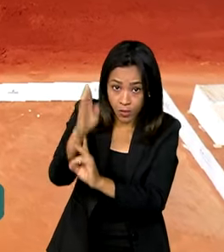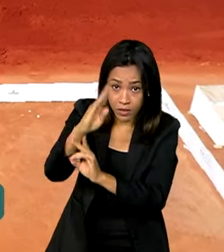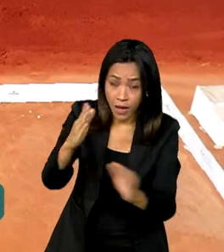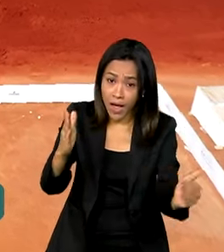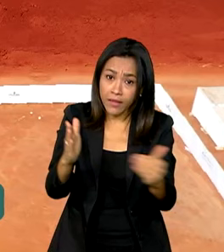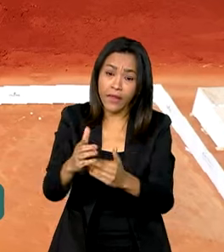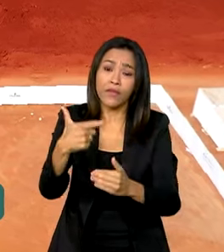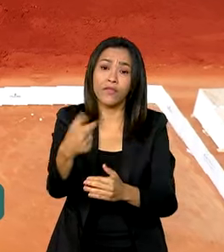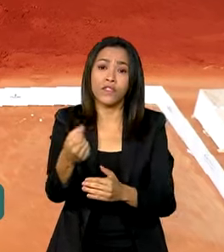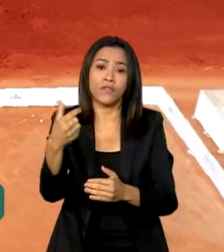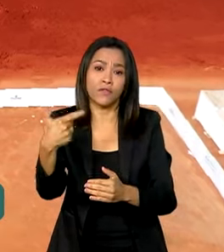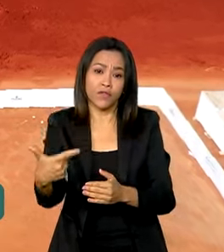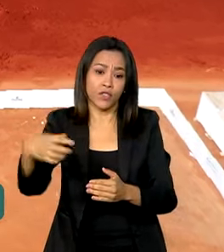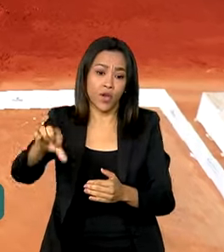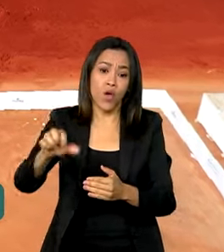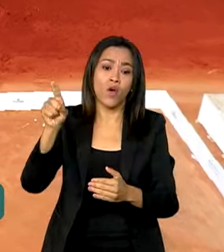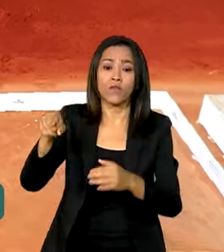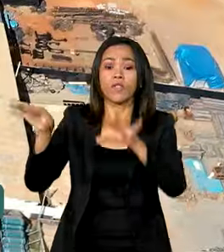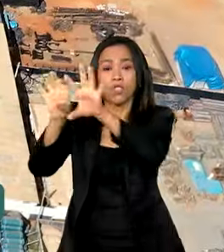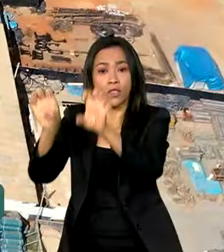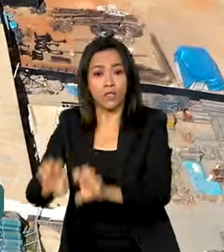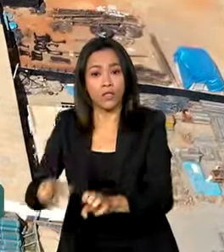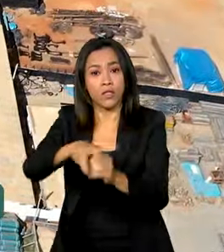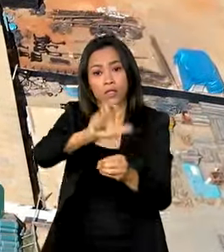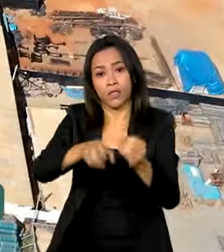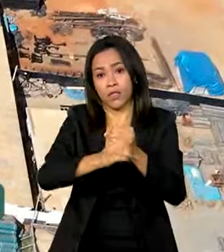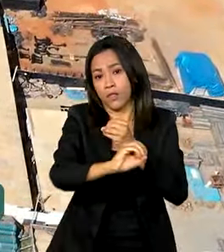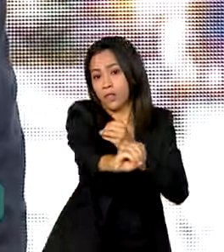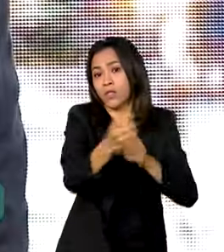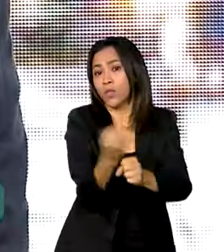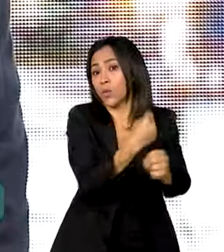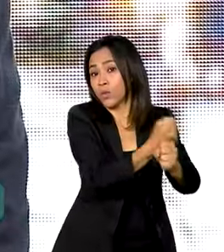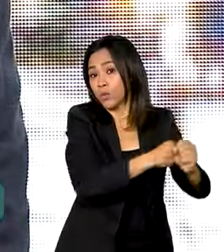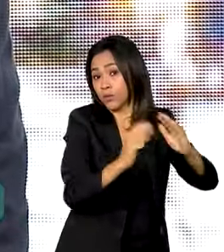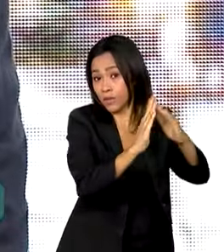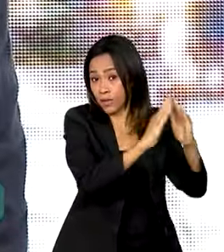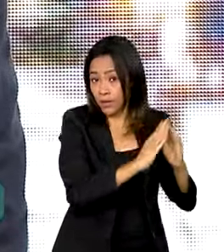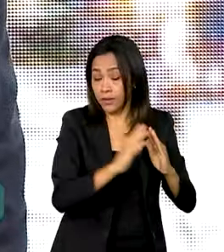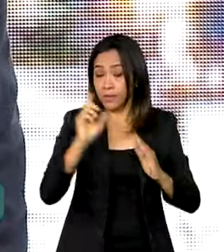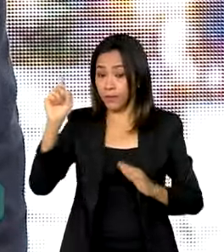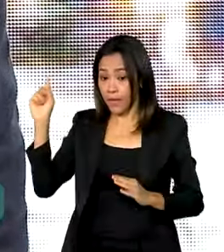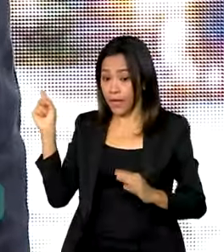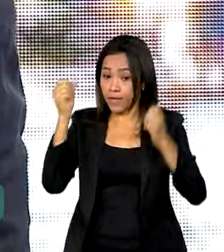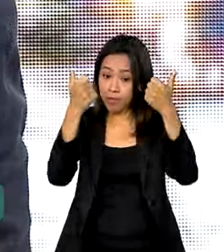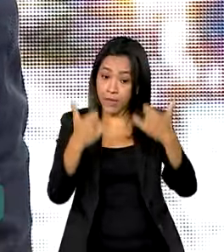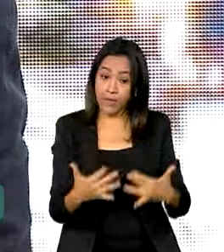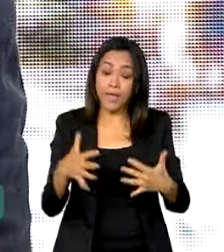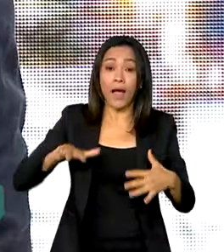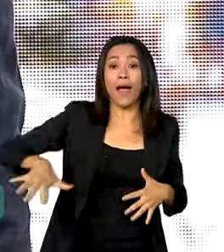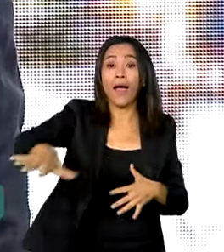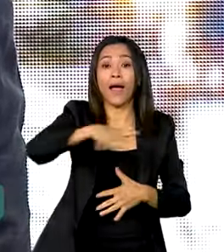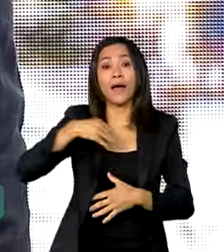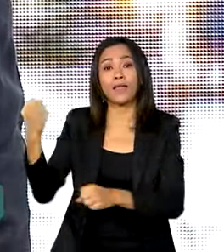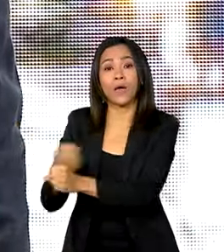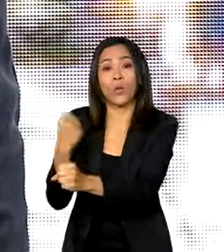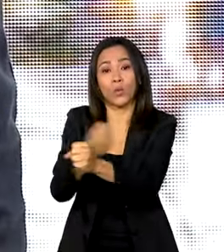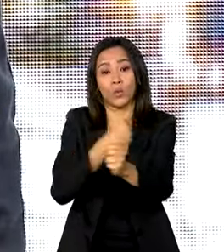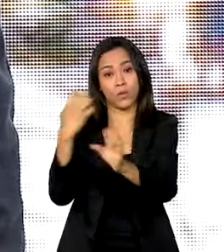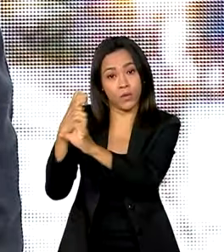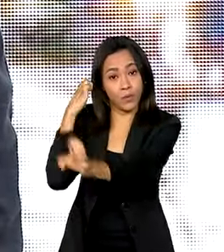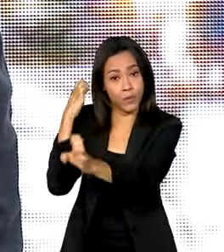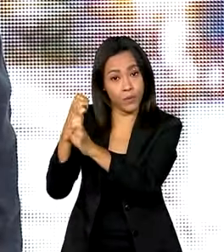obras de saneamento, infraestrutura e moradias. O setor da construção está pronto para dar sua